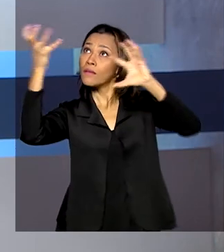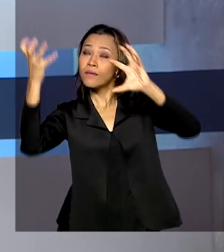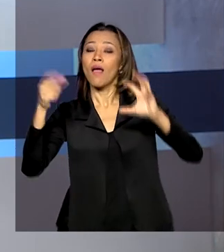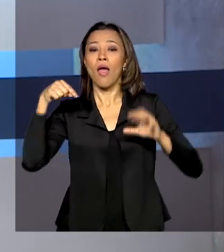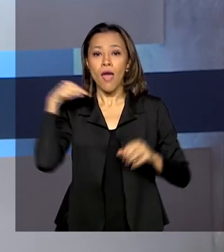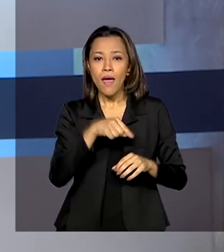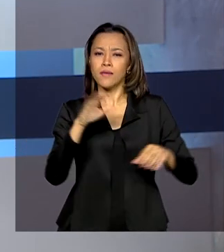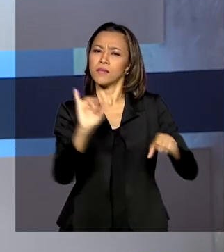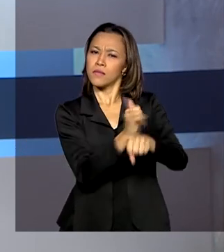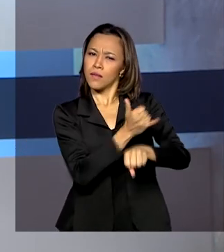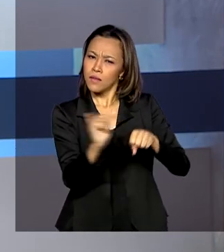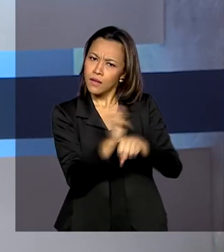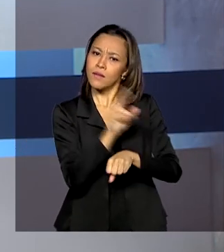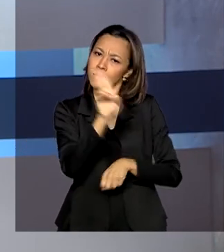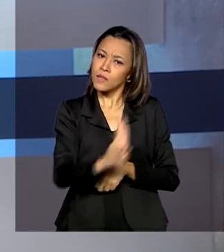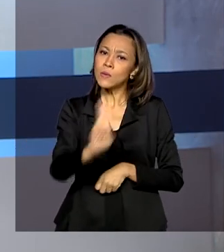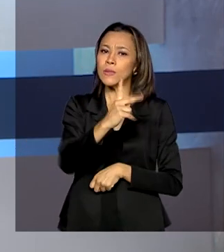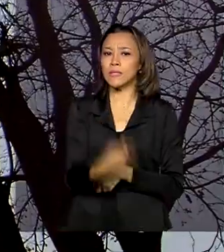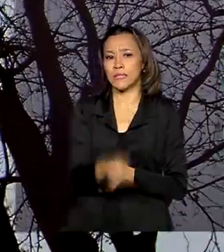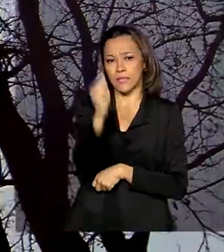sendo utilizada aqui no Brasil.